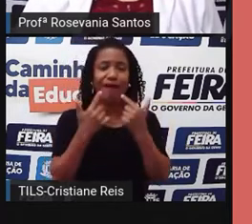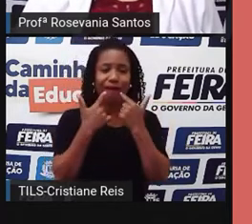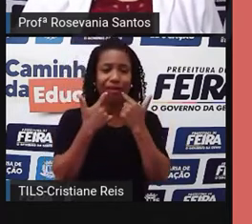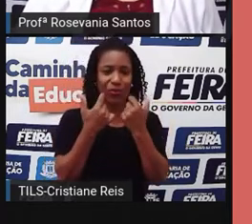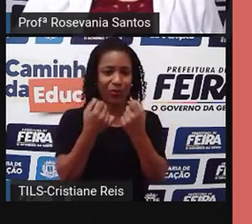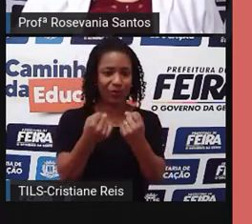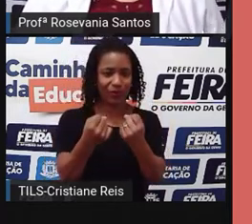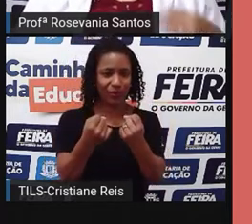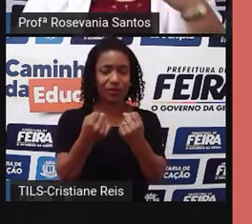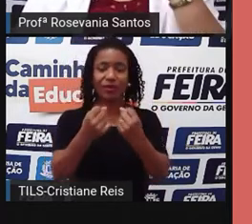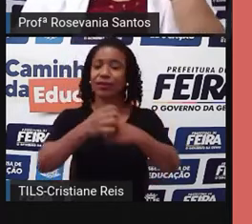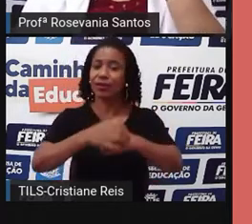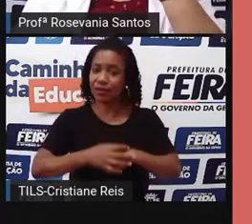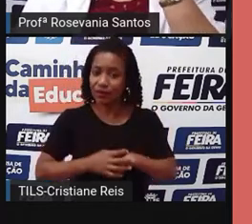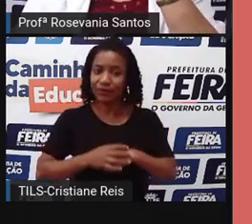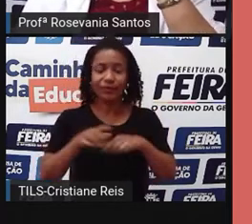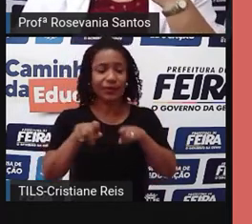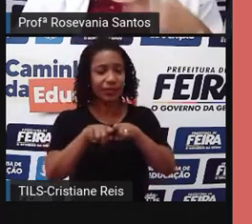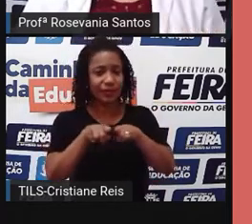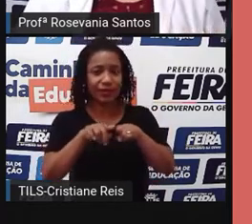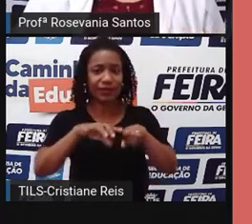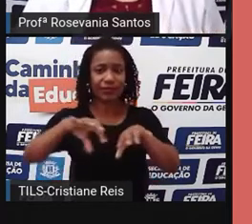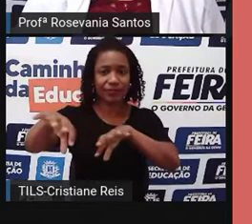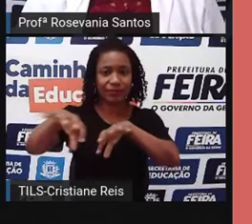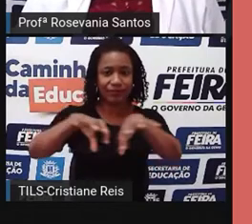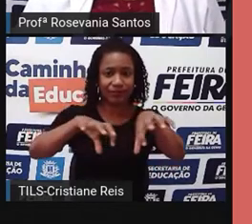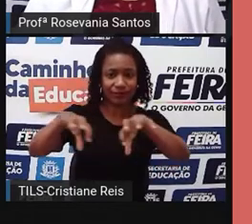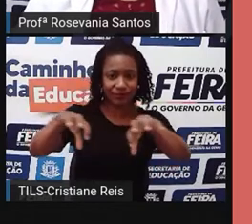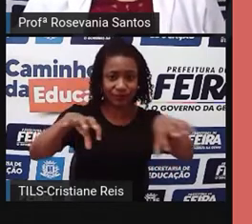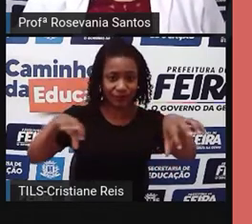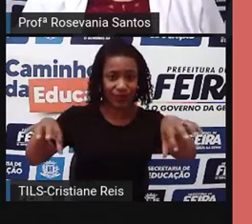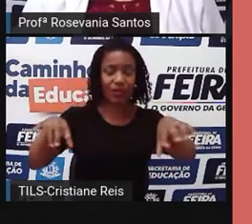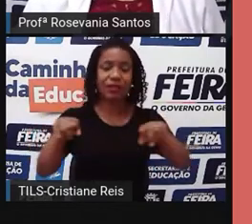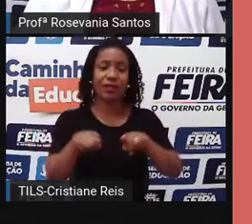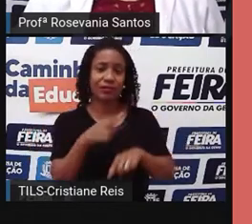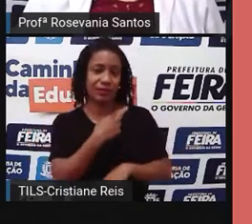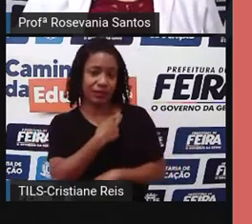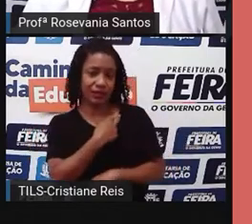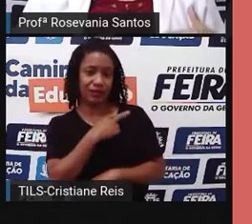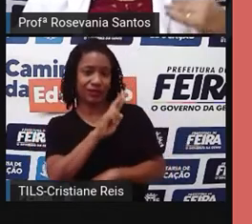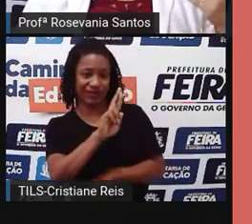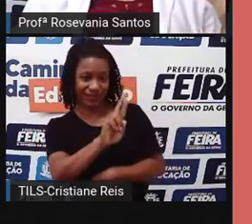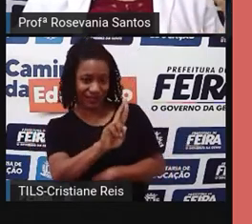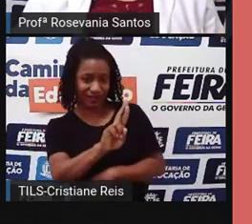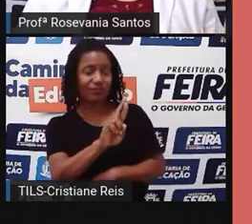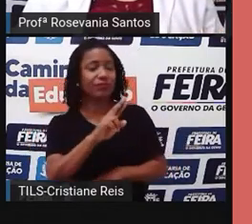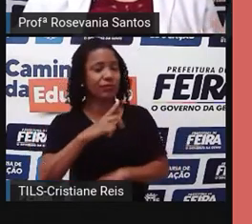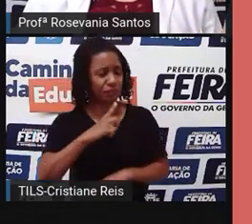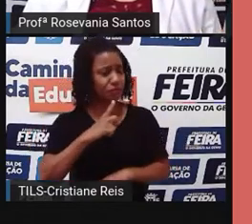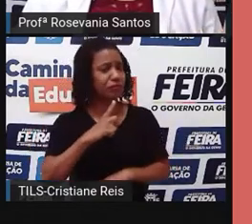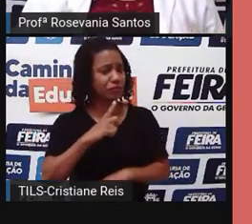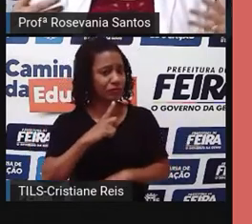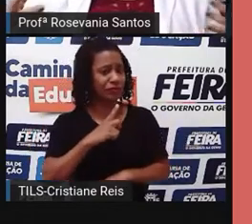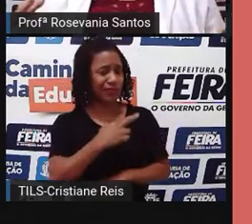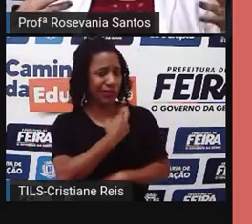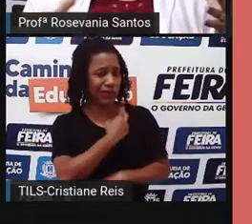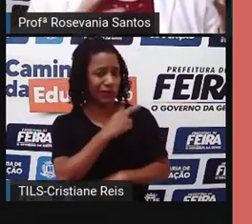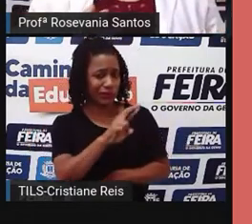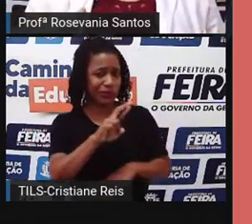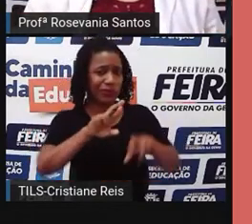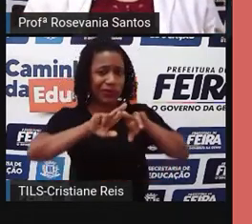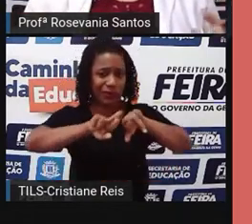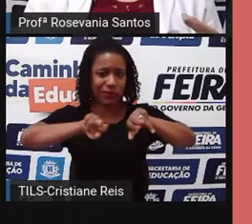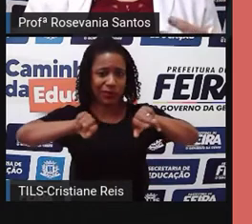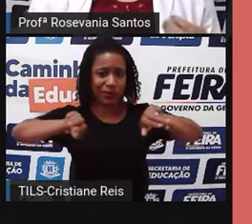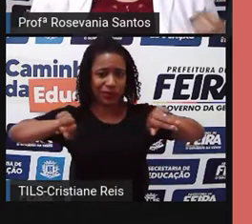também, né? A separar, A regionalizar. A religião que a gente tem como, bora dizer assim, a gente não tem